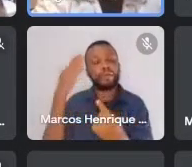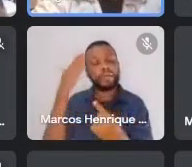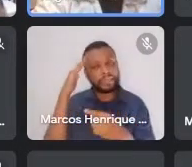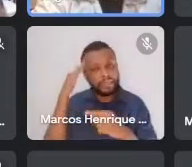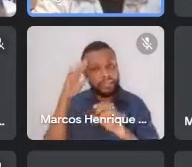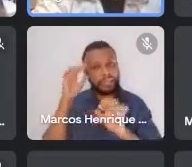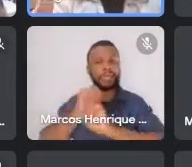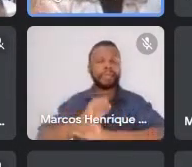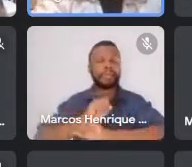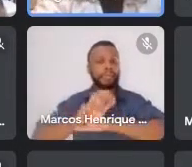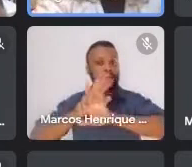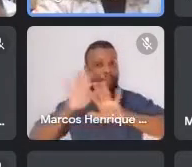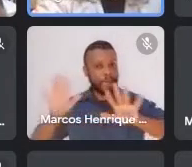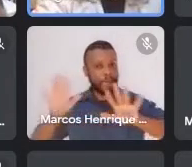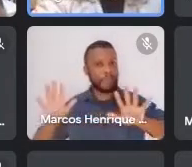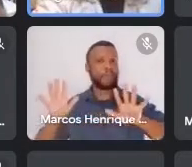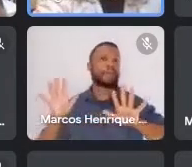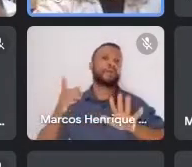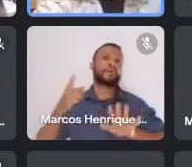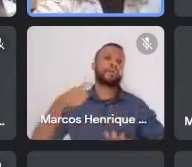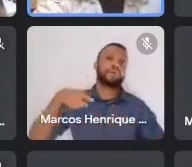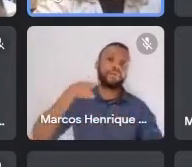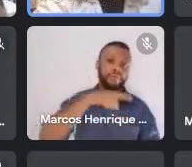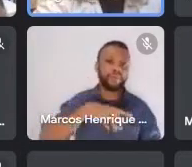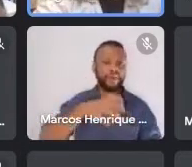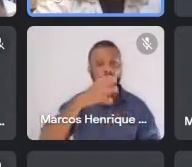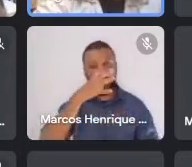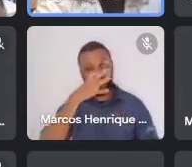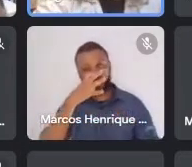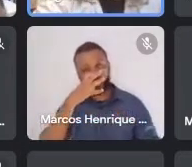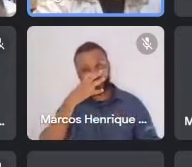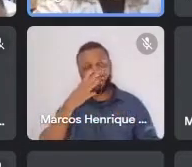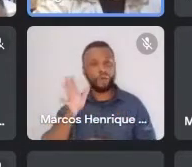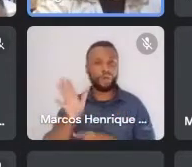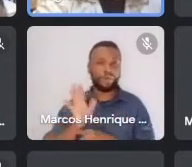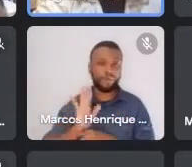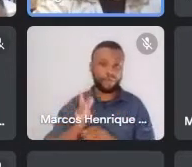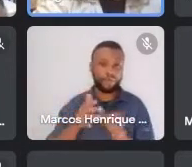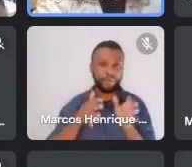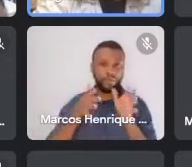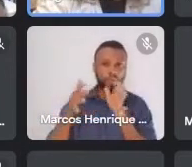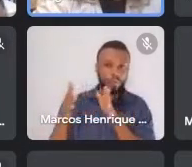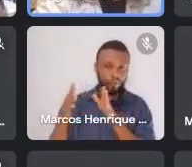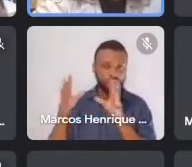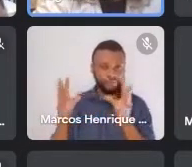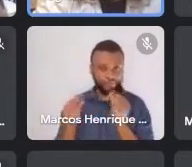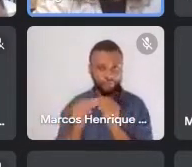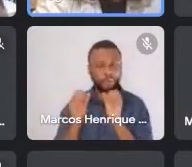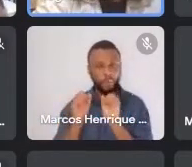depois vão ver o filme, o que é o filme, né? Pode passar.